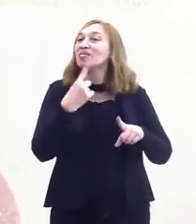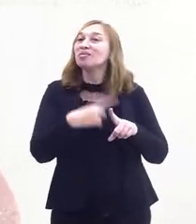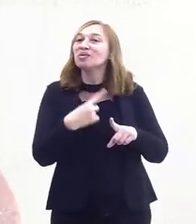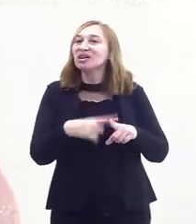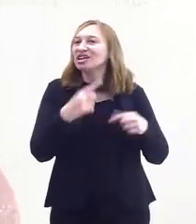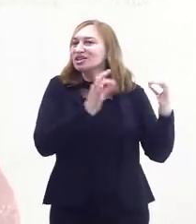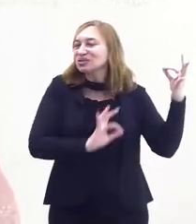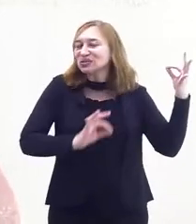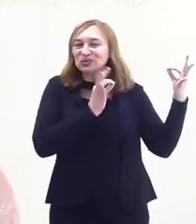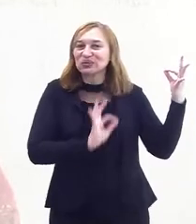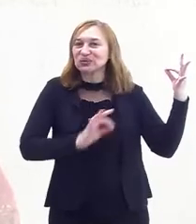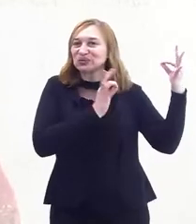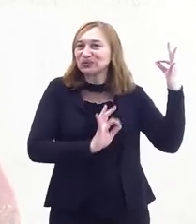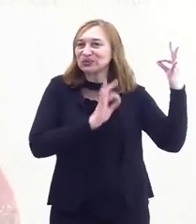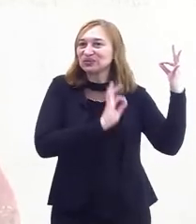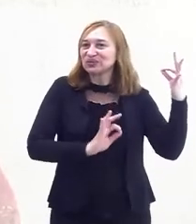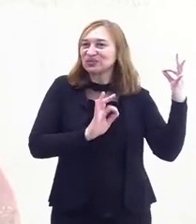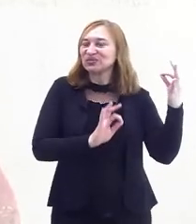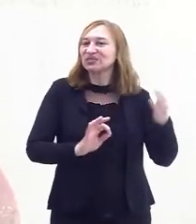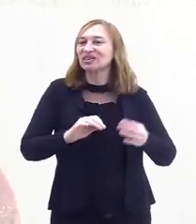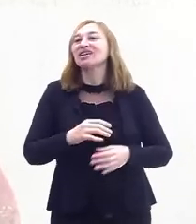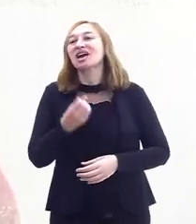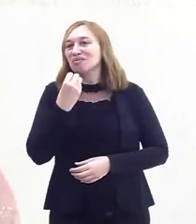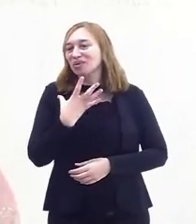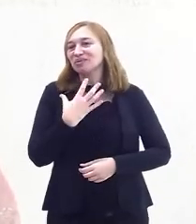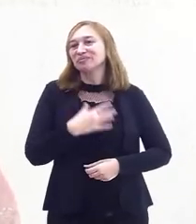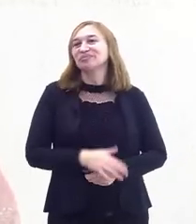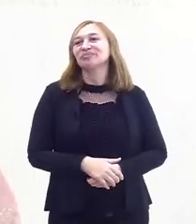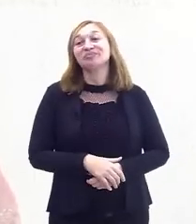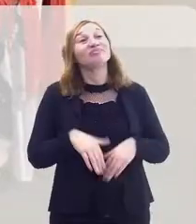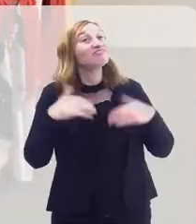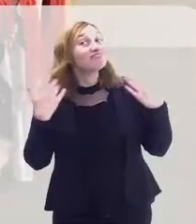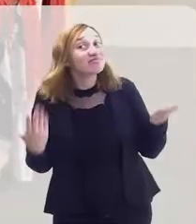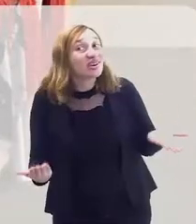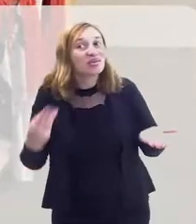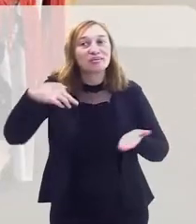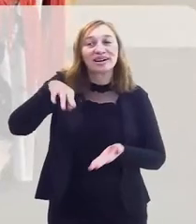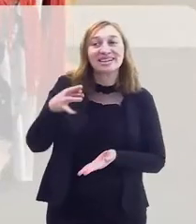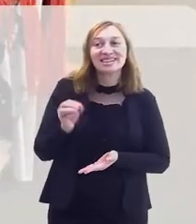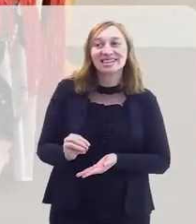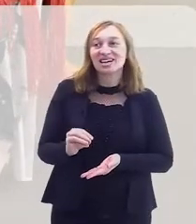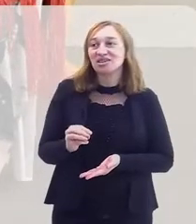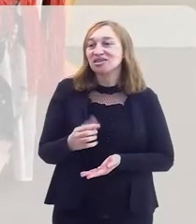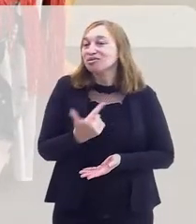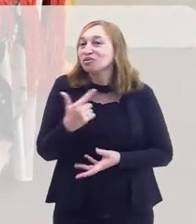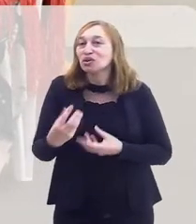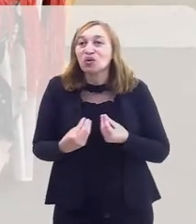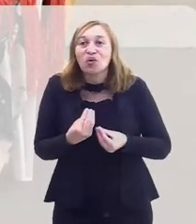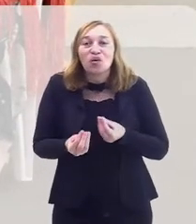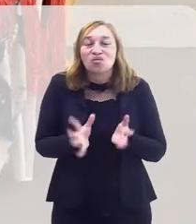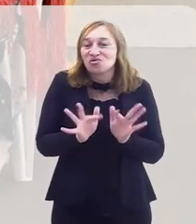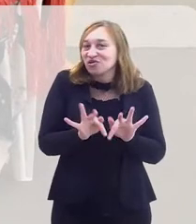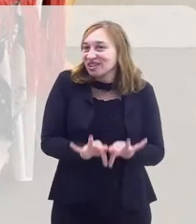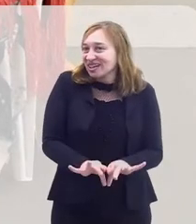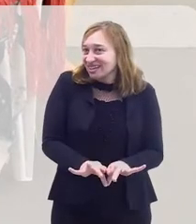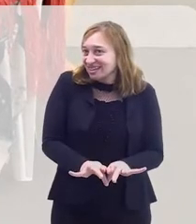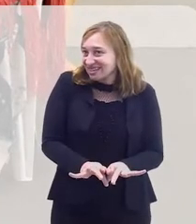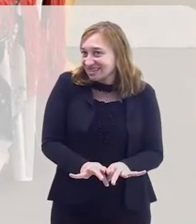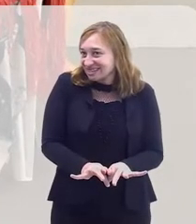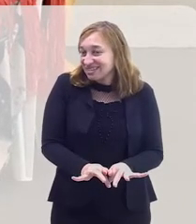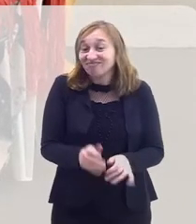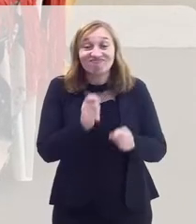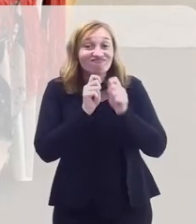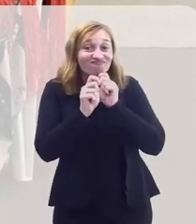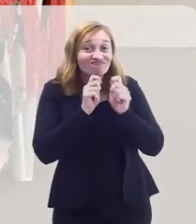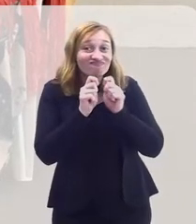porque eles tocam o tempo todo e aquilo é muito bom. Então, Marcelo, eu não tenho como terminar